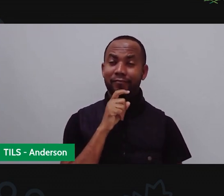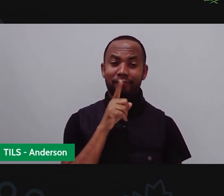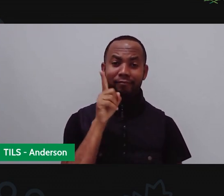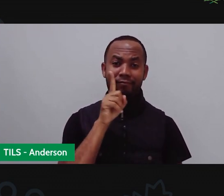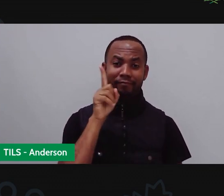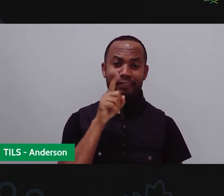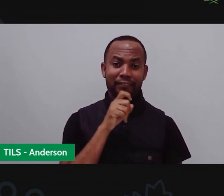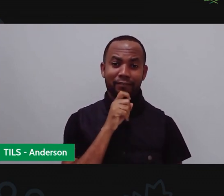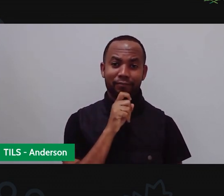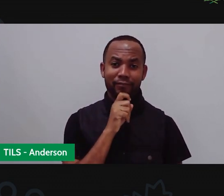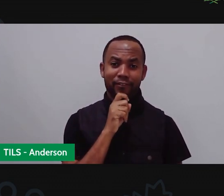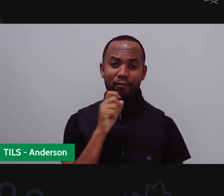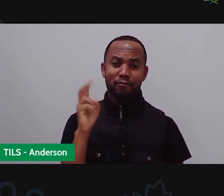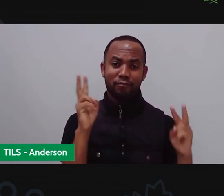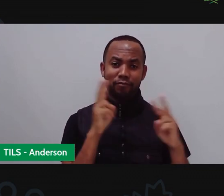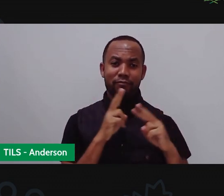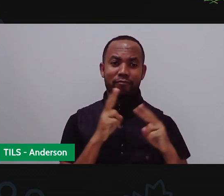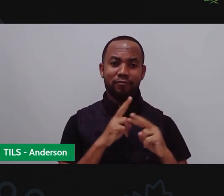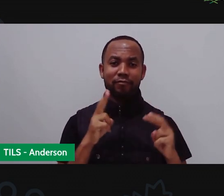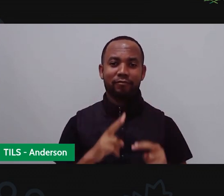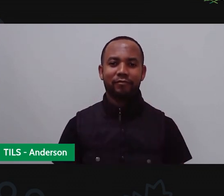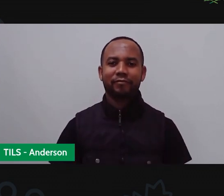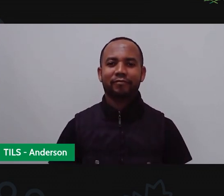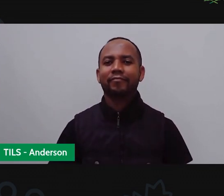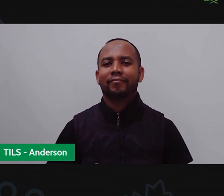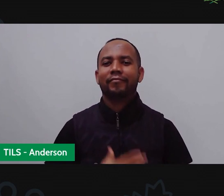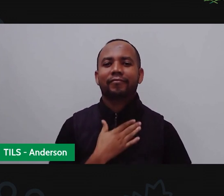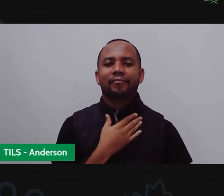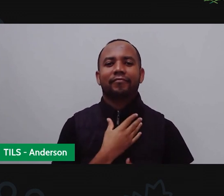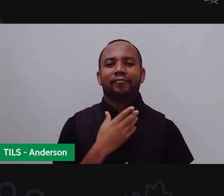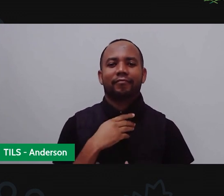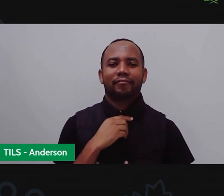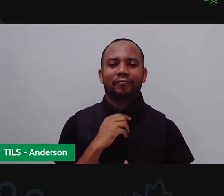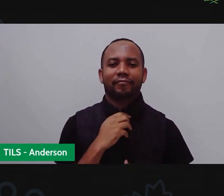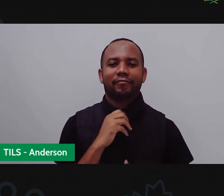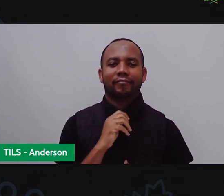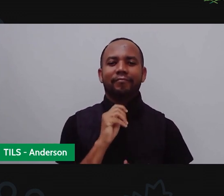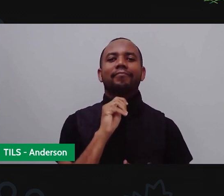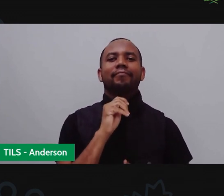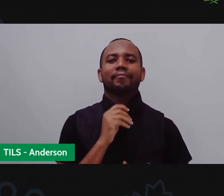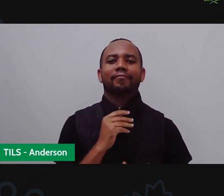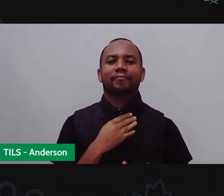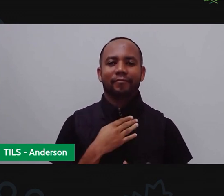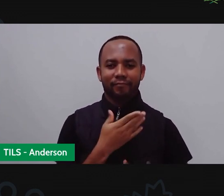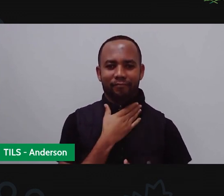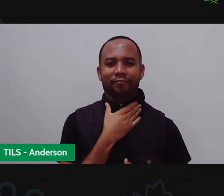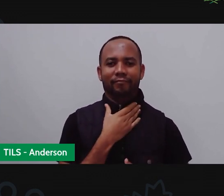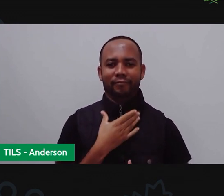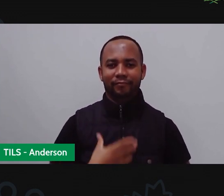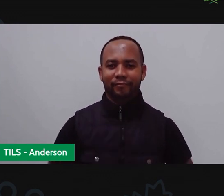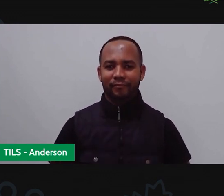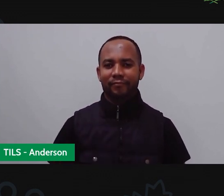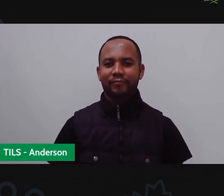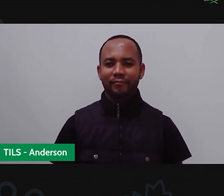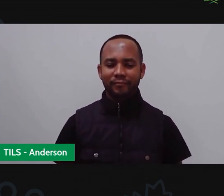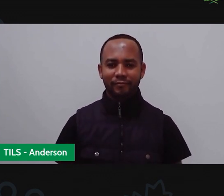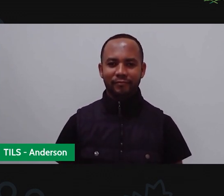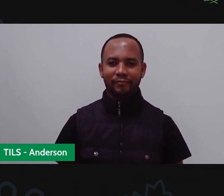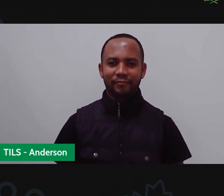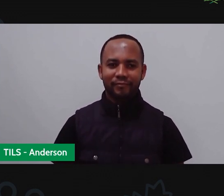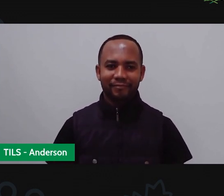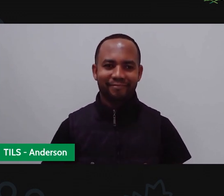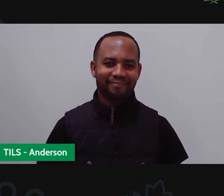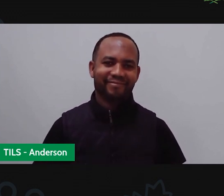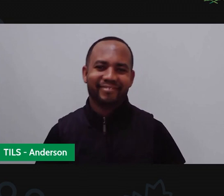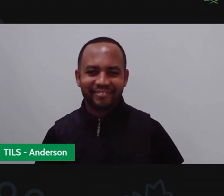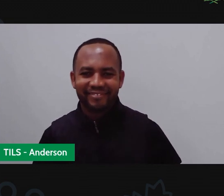Que obra é isso? E ele, ó, botou aqui em cima. Ai, fiz, Anderson, tu tá assistindo esse frio todo mesmo? Tô, tô morrendo de